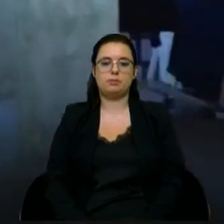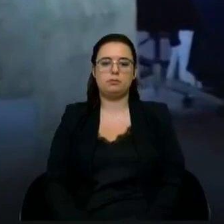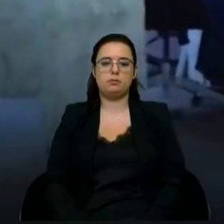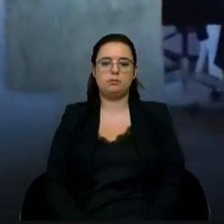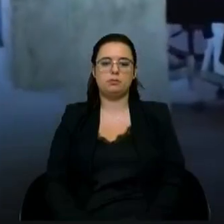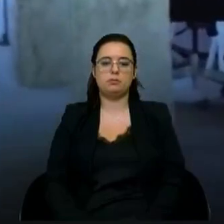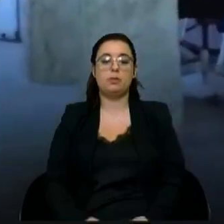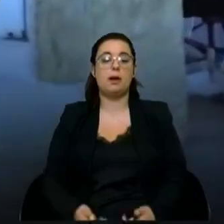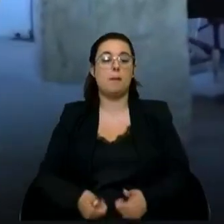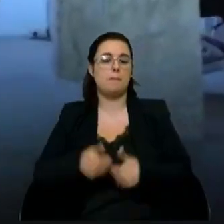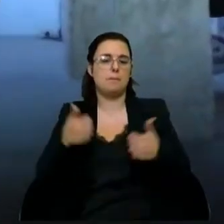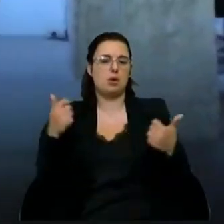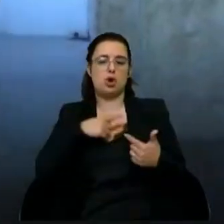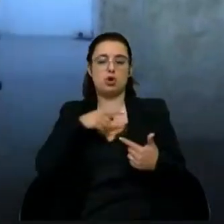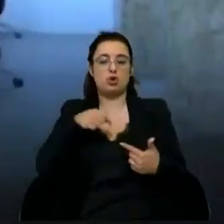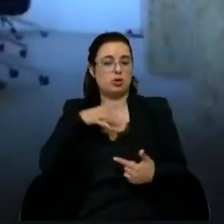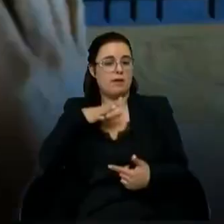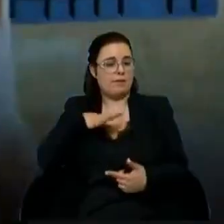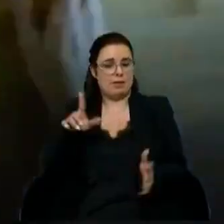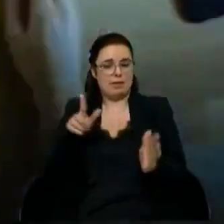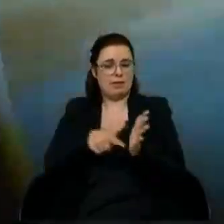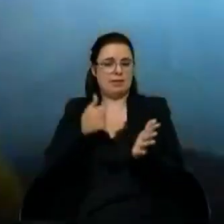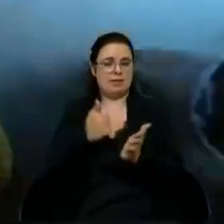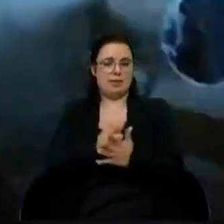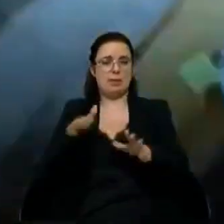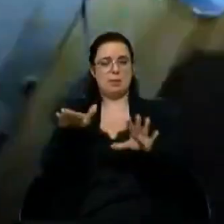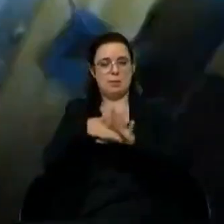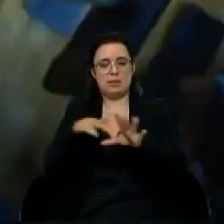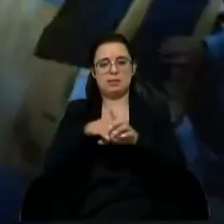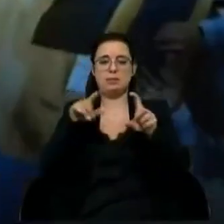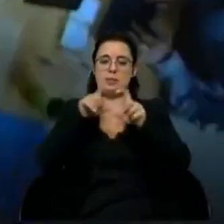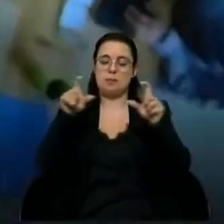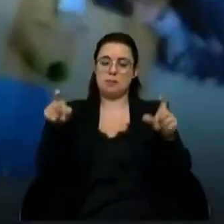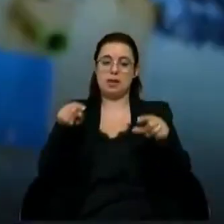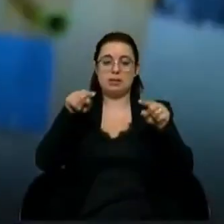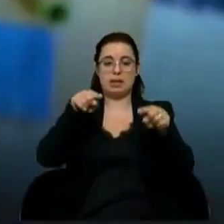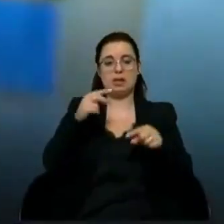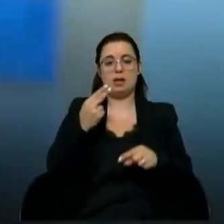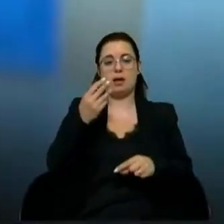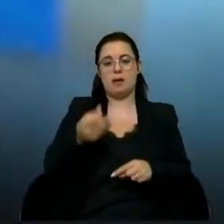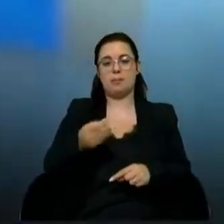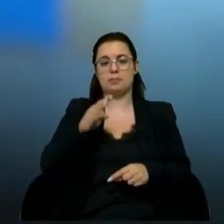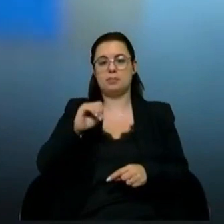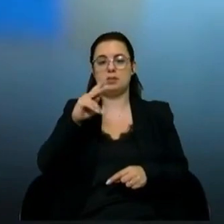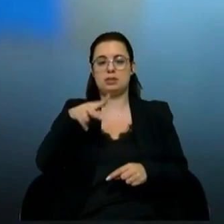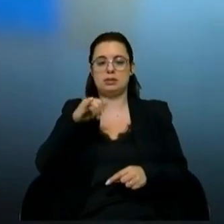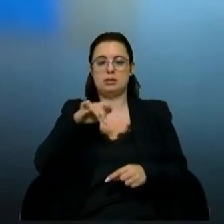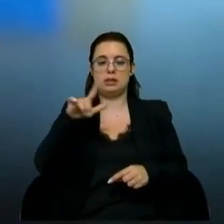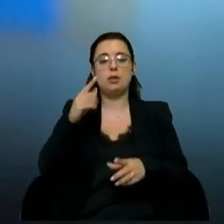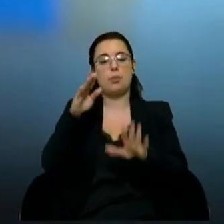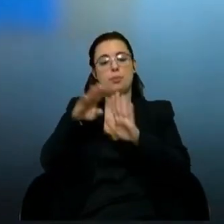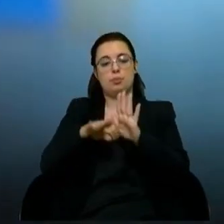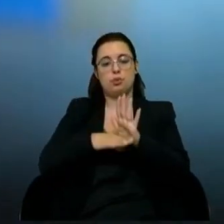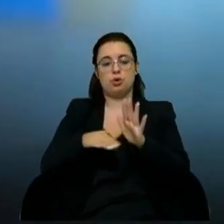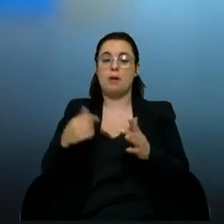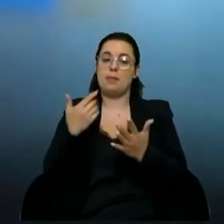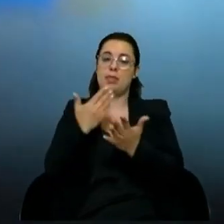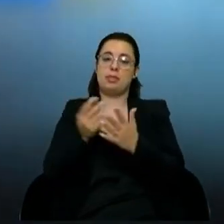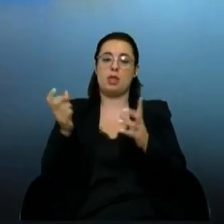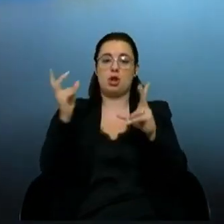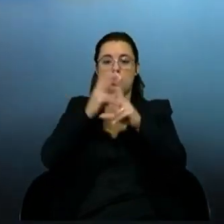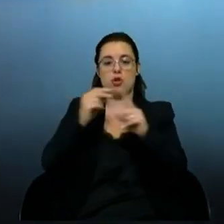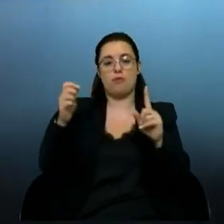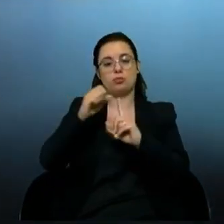Para melhor, queremos sempre Participe com a sua empresa no Upskill Digital Skills and Jobs O programa que vai formar novos